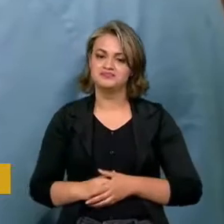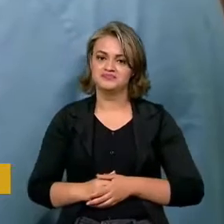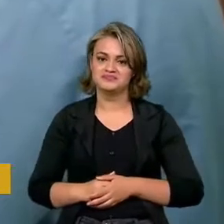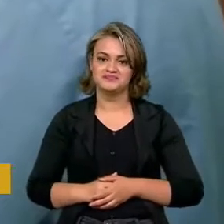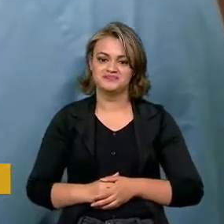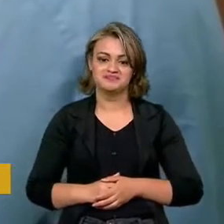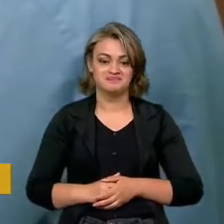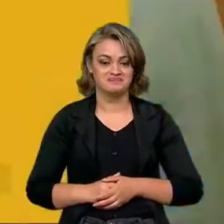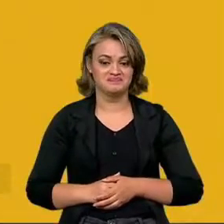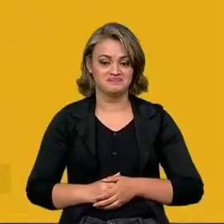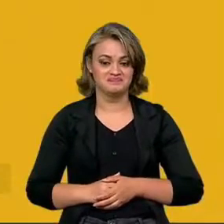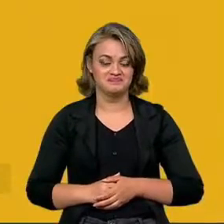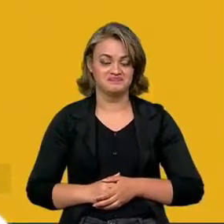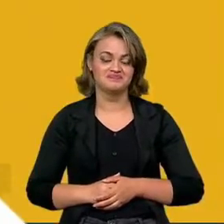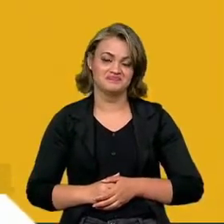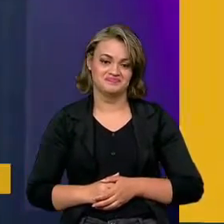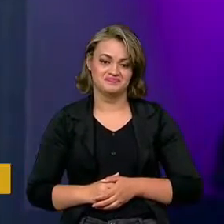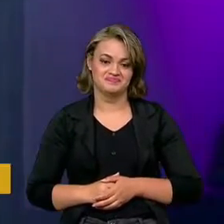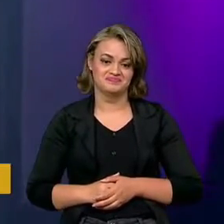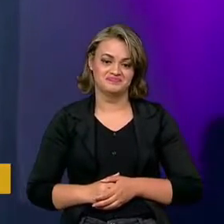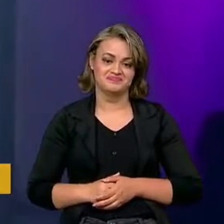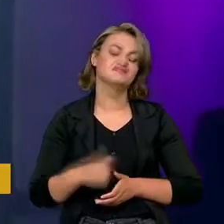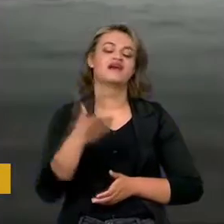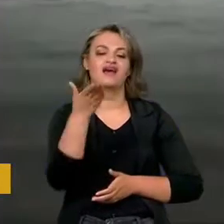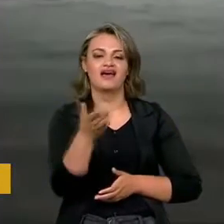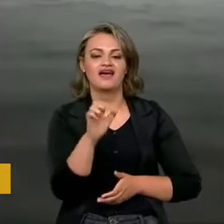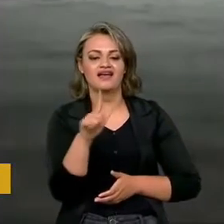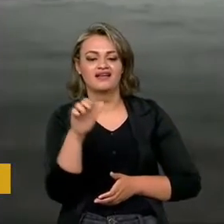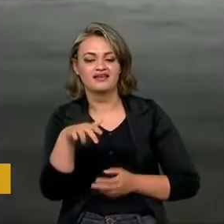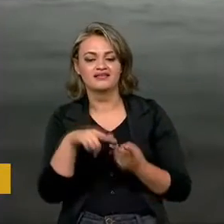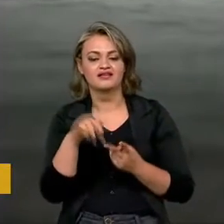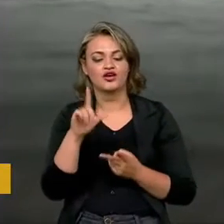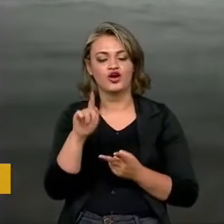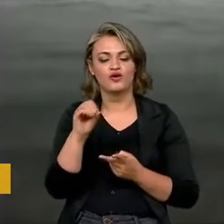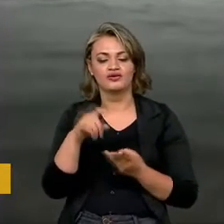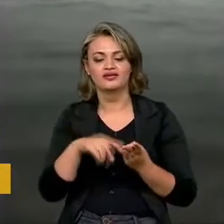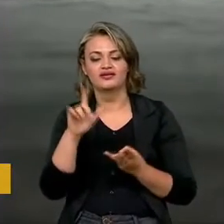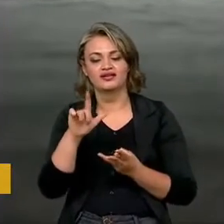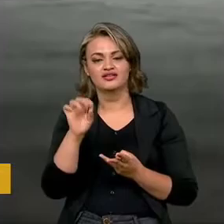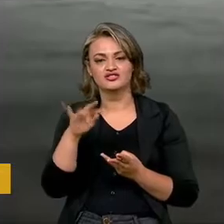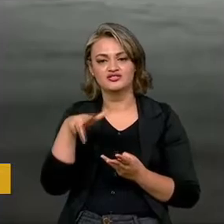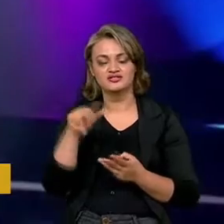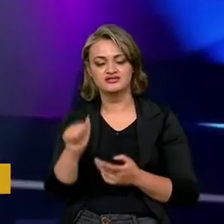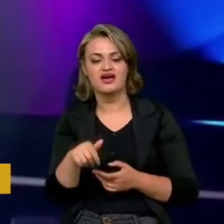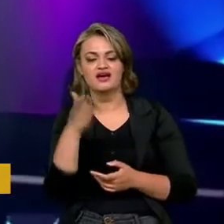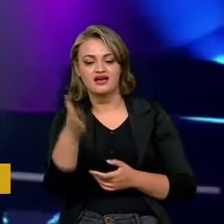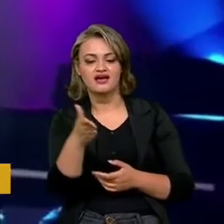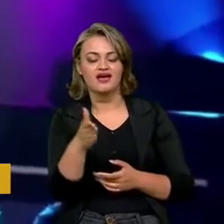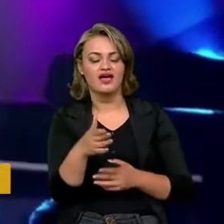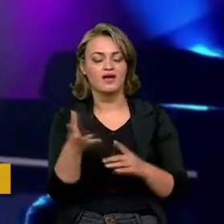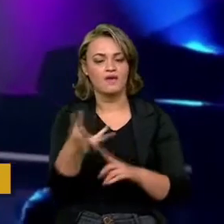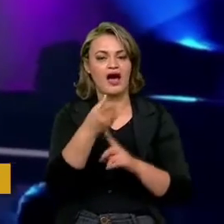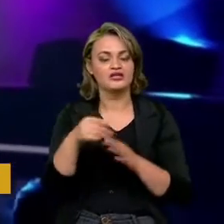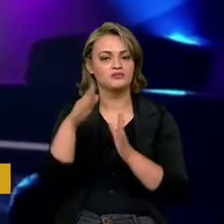delicado o que eu tô vivendo aqui. Helen Valéria, Gog e Letícia Fialho encerram o Odu Festival de Arte